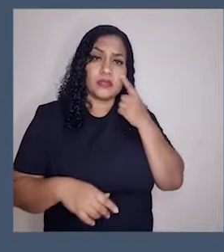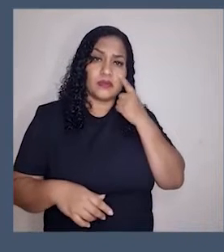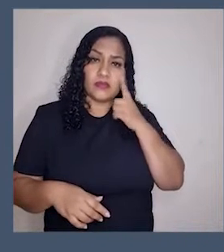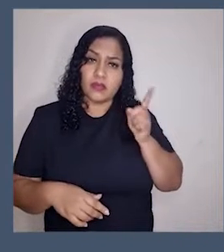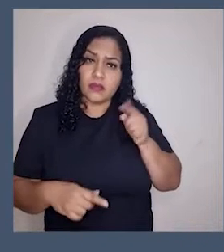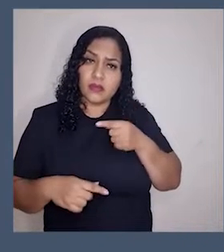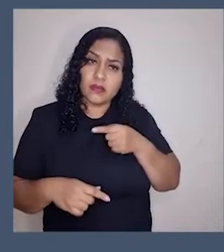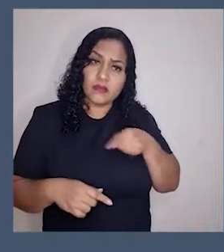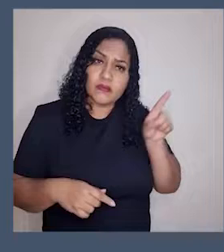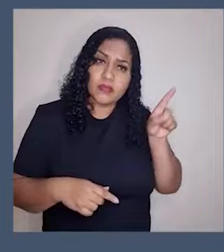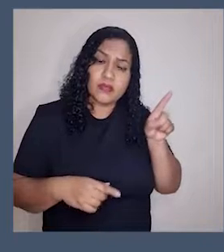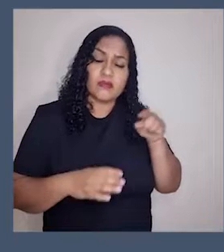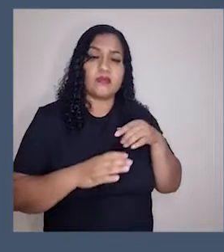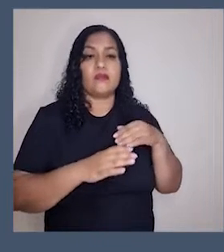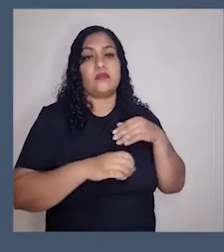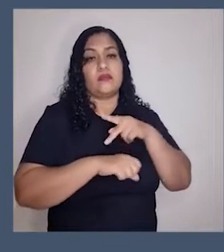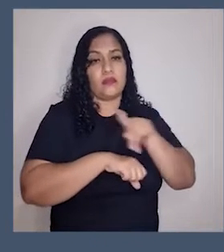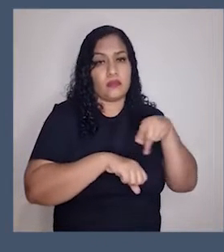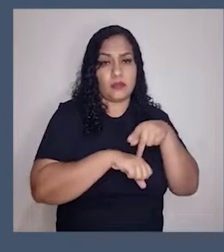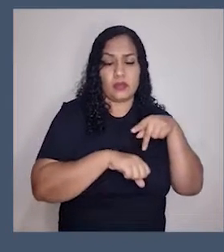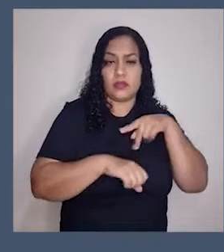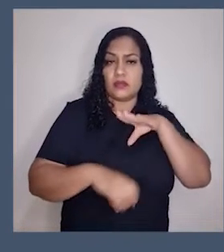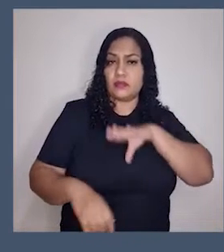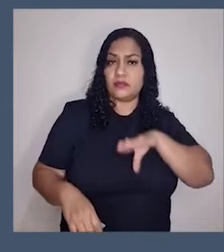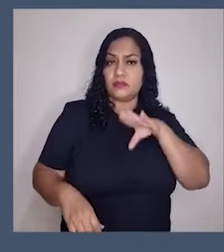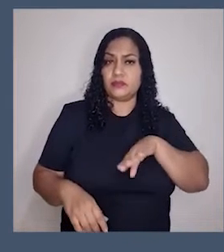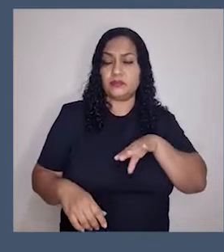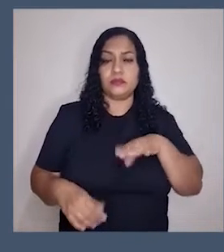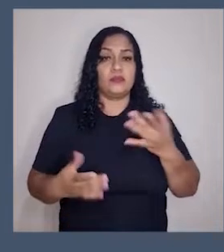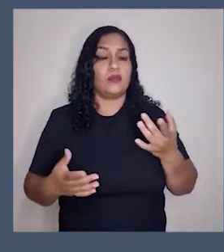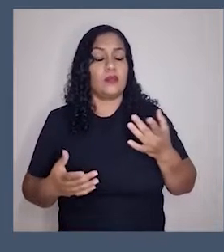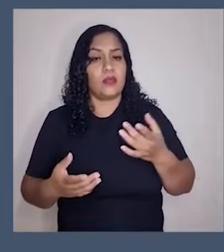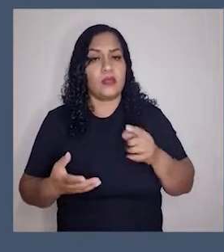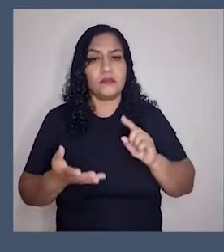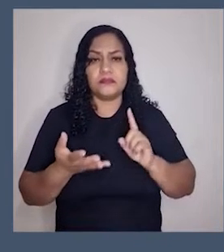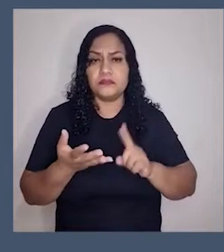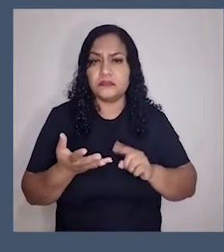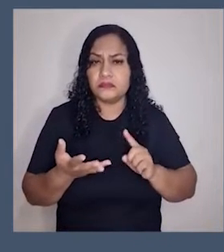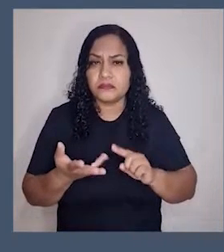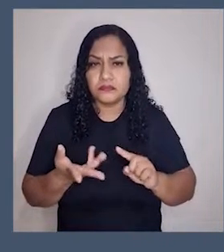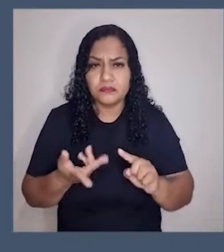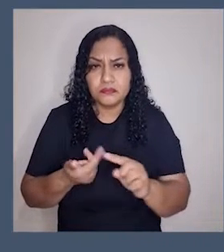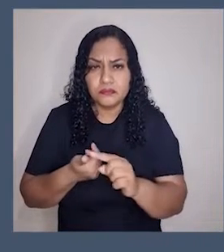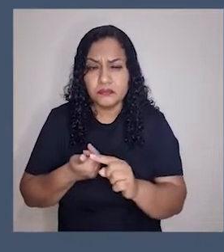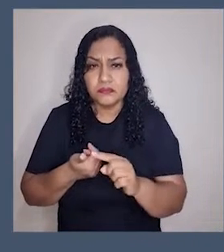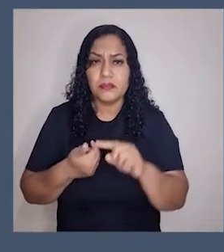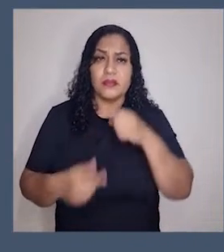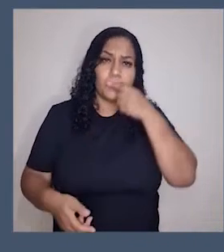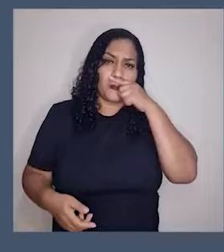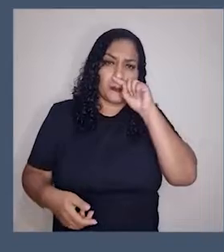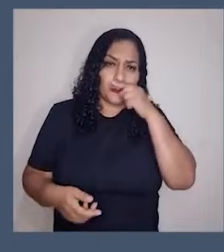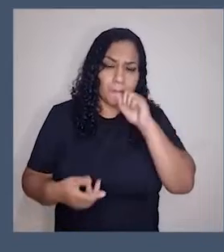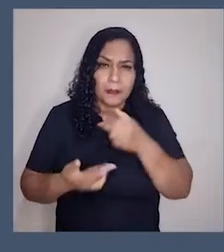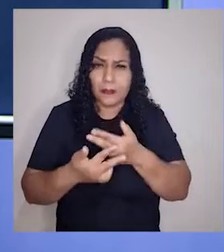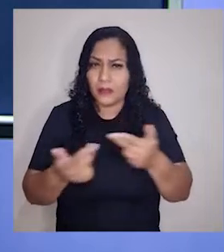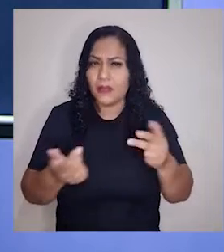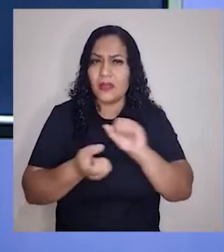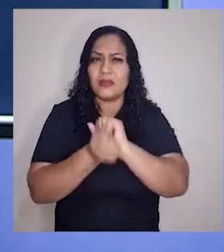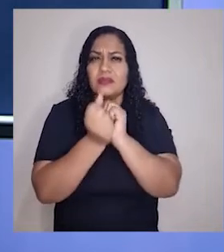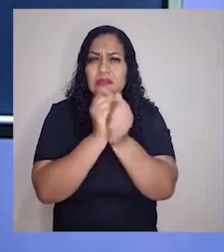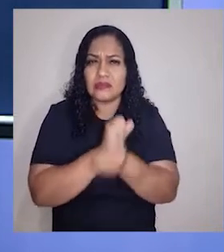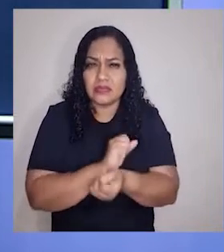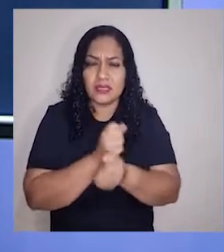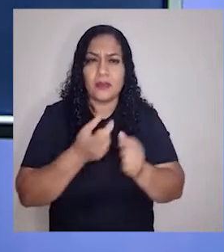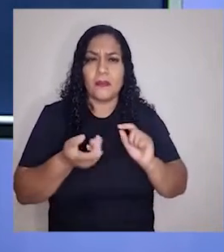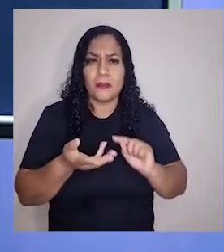Por isso a setinha vem aqui, ó, enviava pras metrópoles. A tia colocou os seguintes, metais preciosos, especiarias,